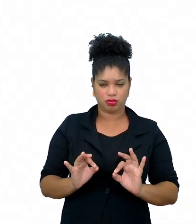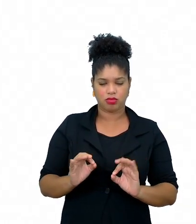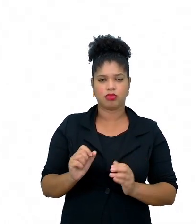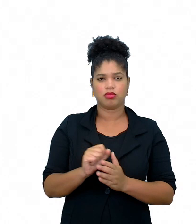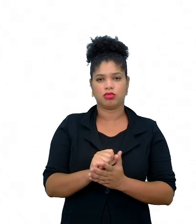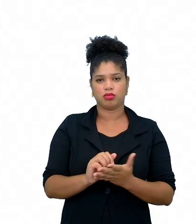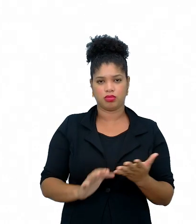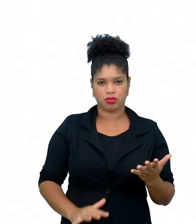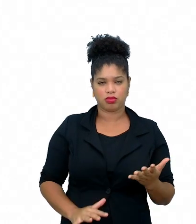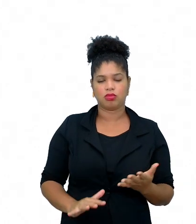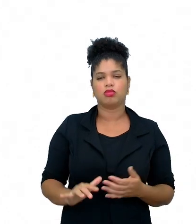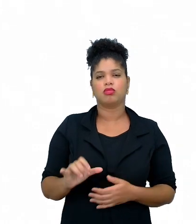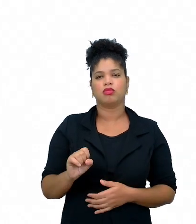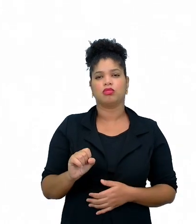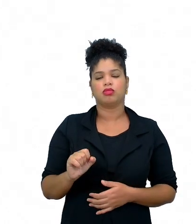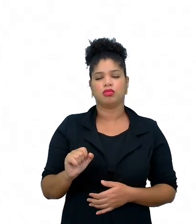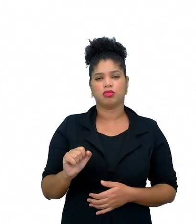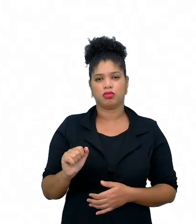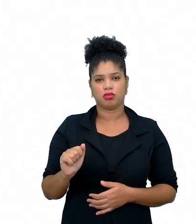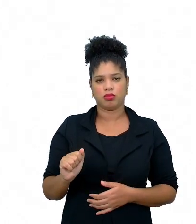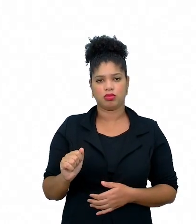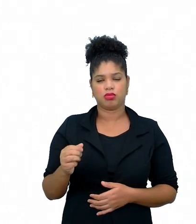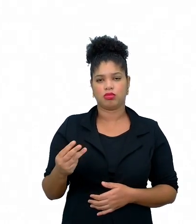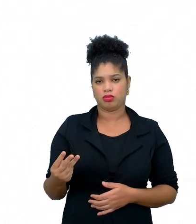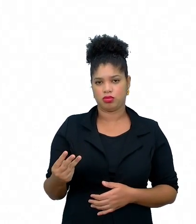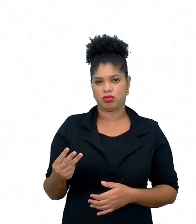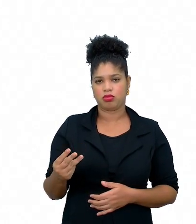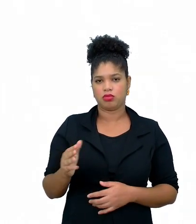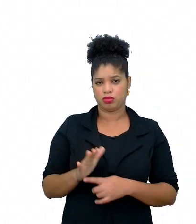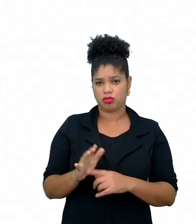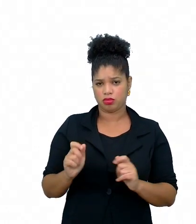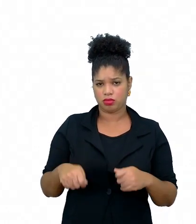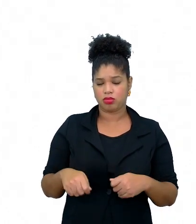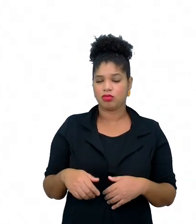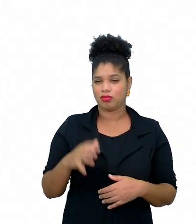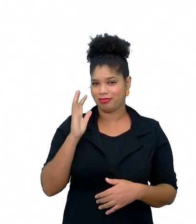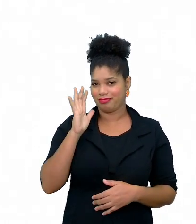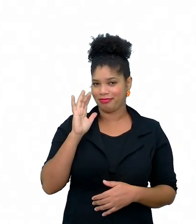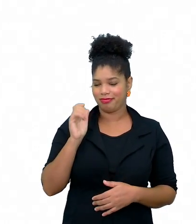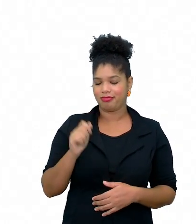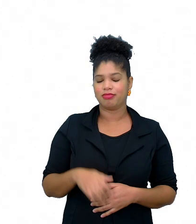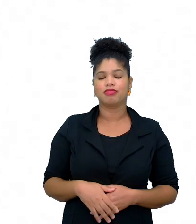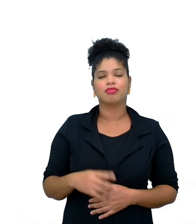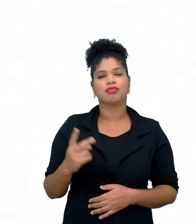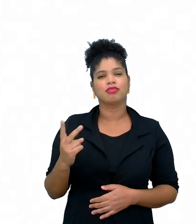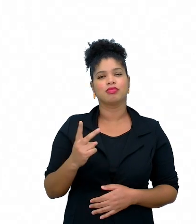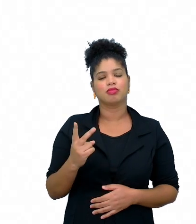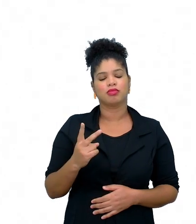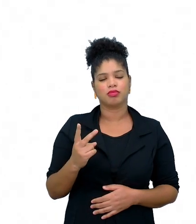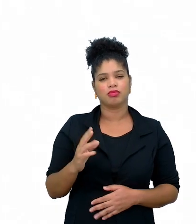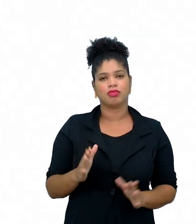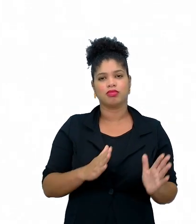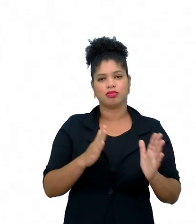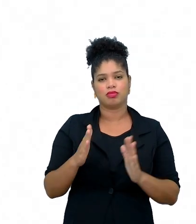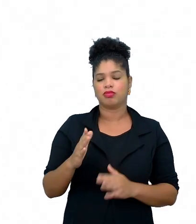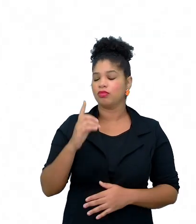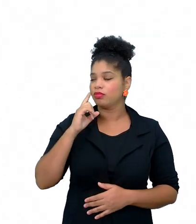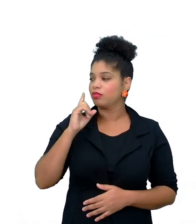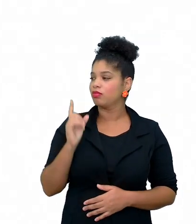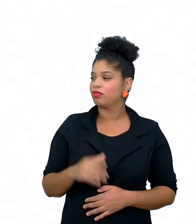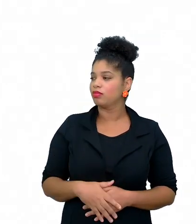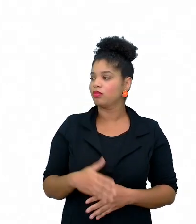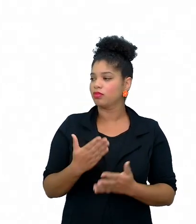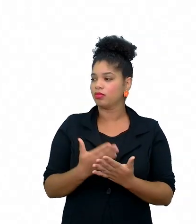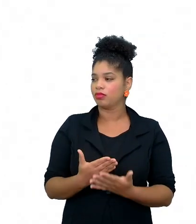de atividades 3, numa segunda etapa, que selecionem as aulas da sequência de